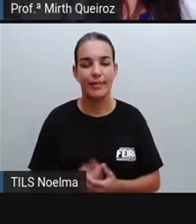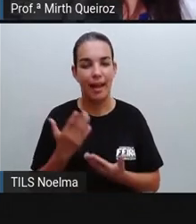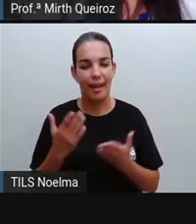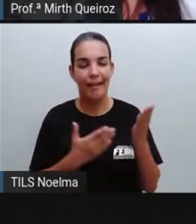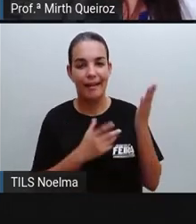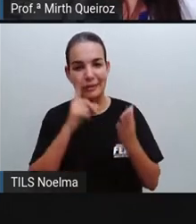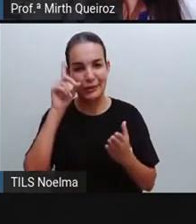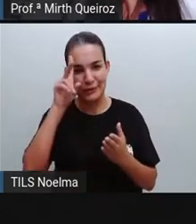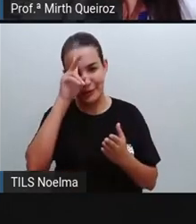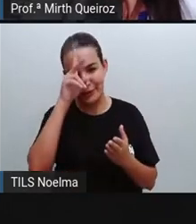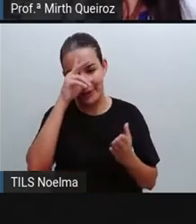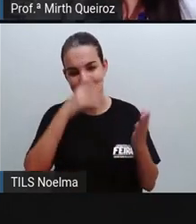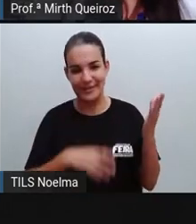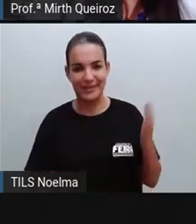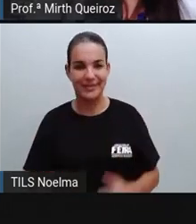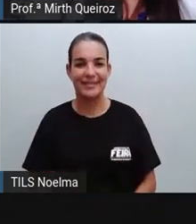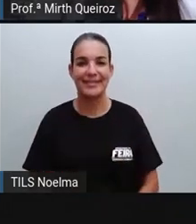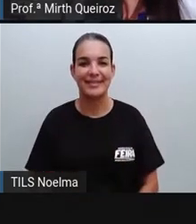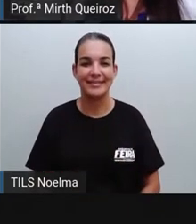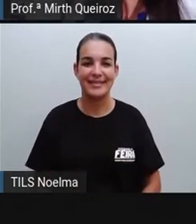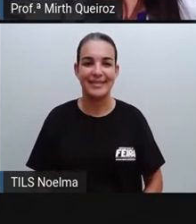a história da Yara.